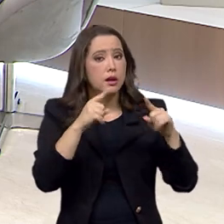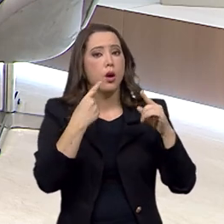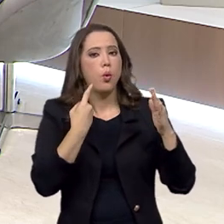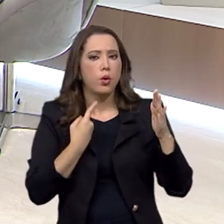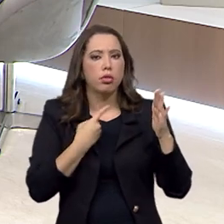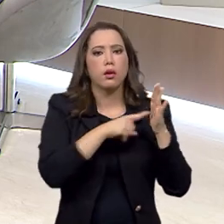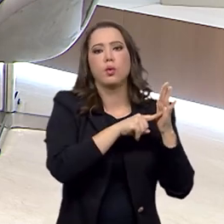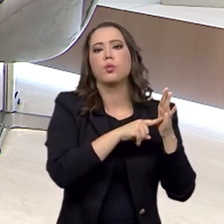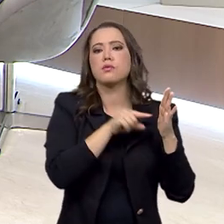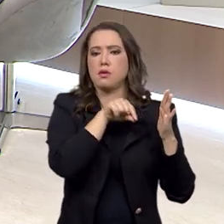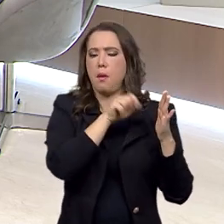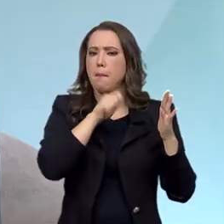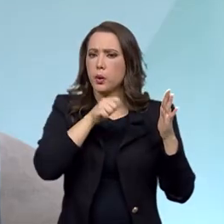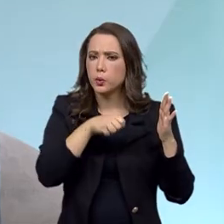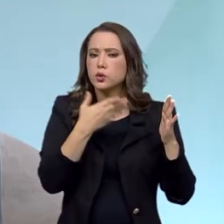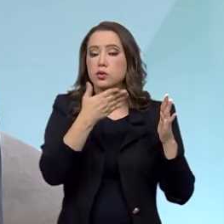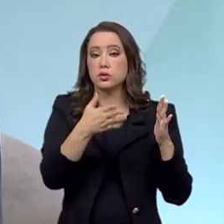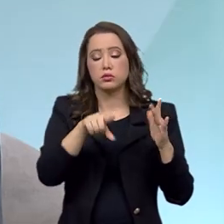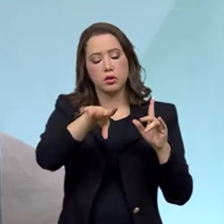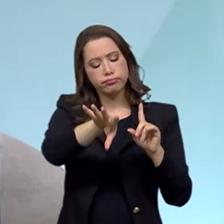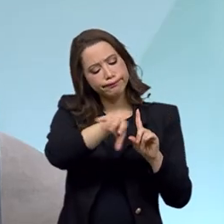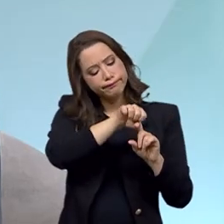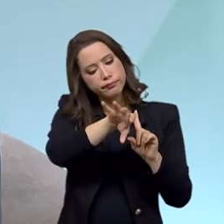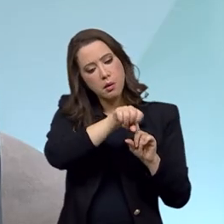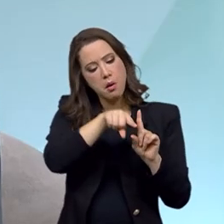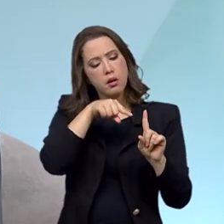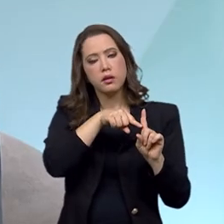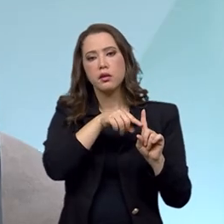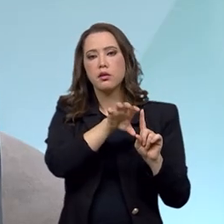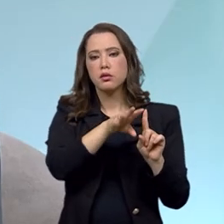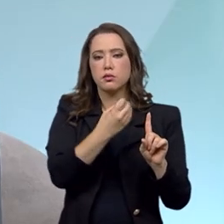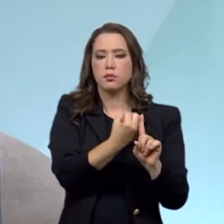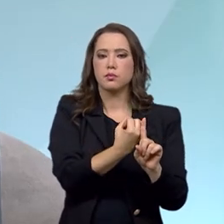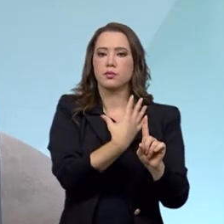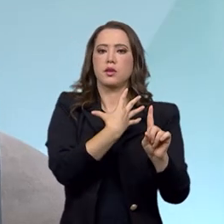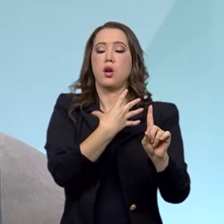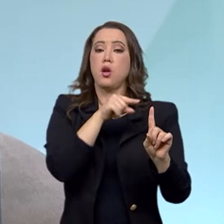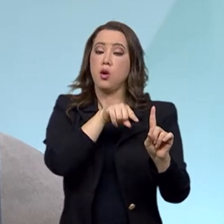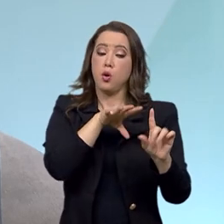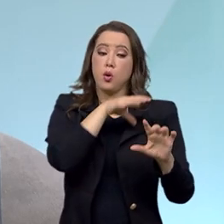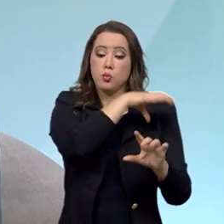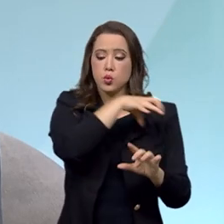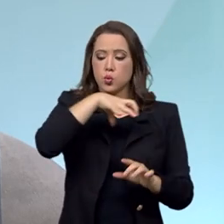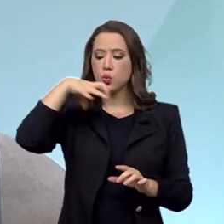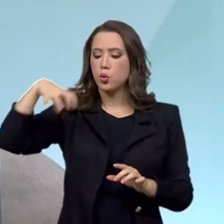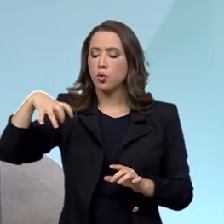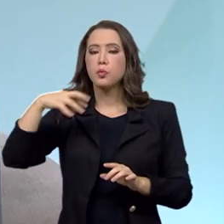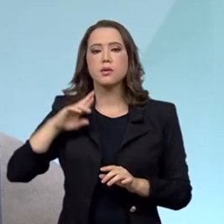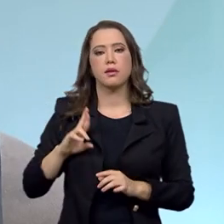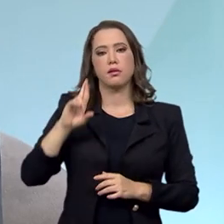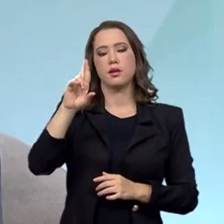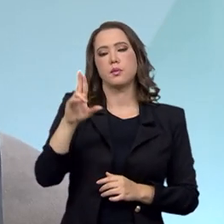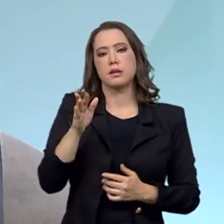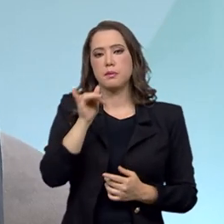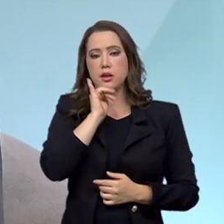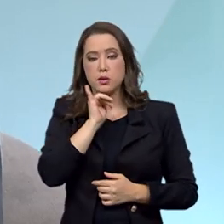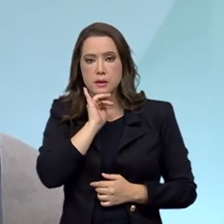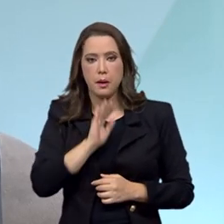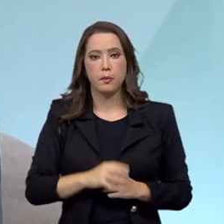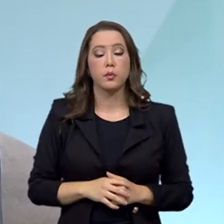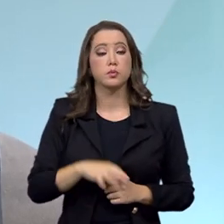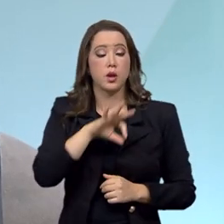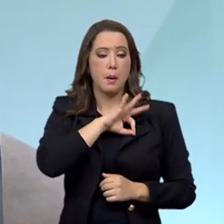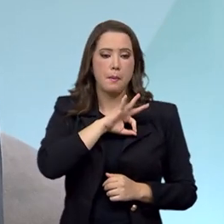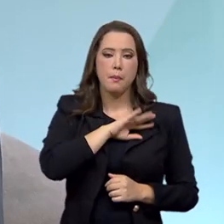ouvidoria, uma vez recebendo essas denúncias, encaminha para os órgãos responsáveis para que tomem as providências cabíveis. No caso, a